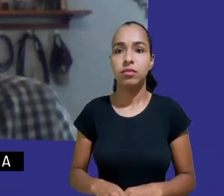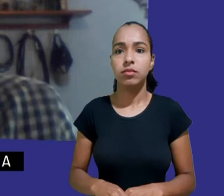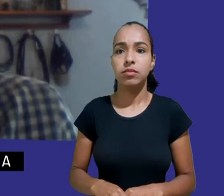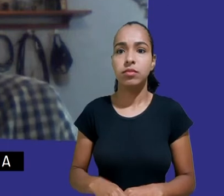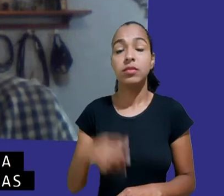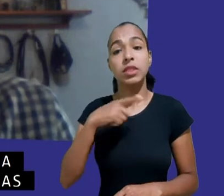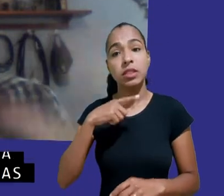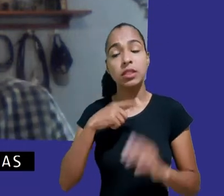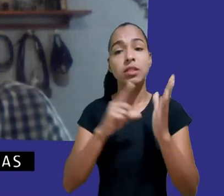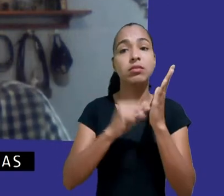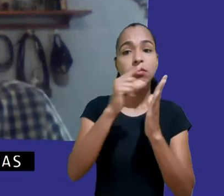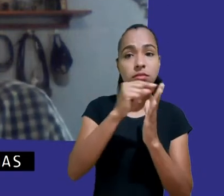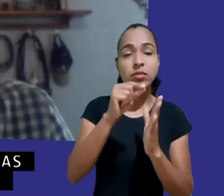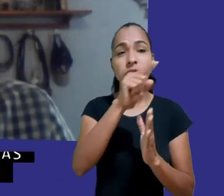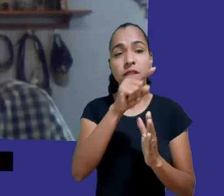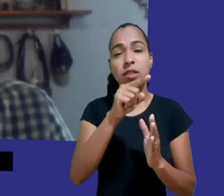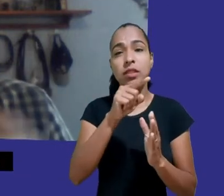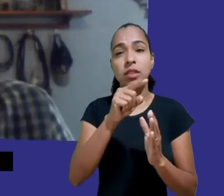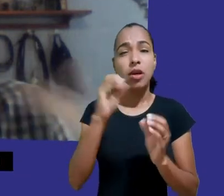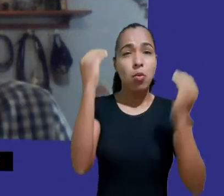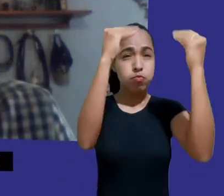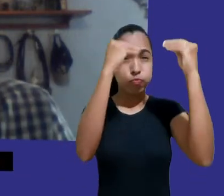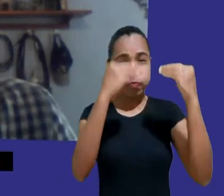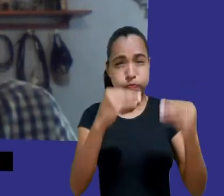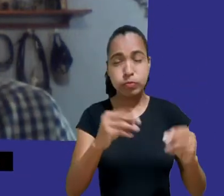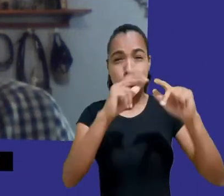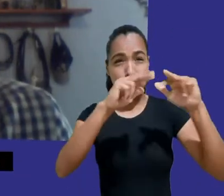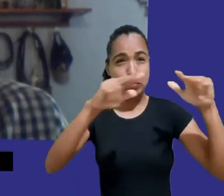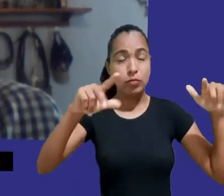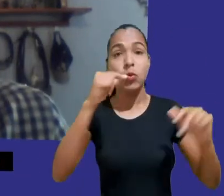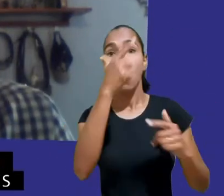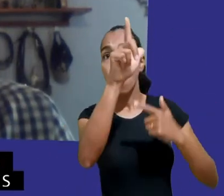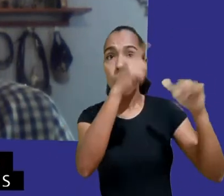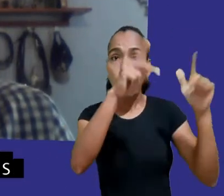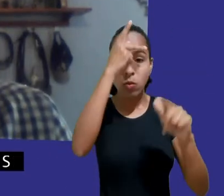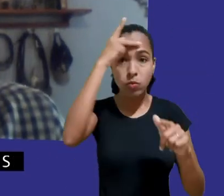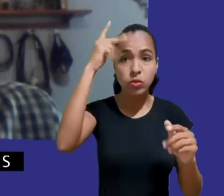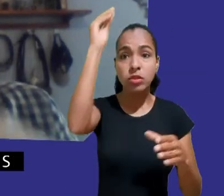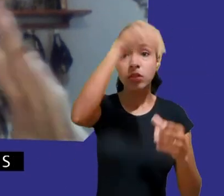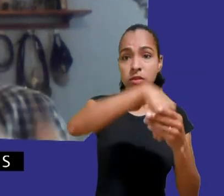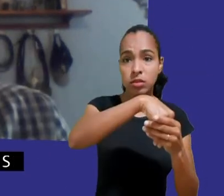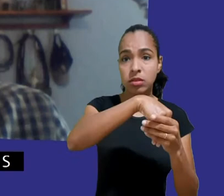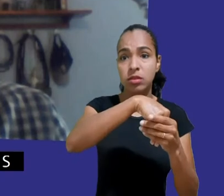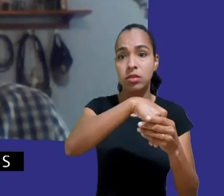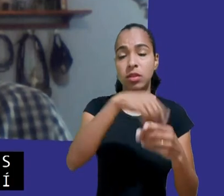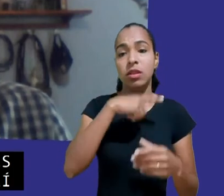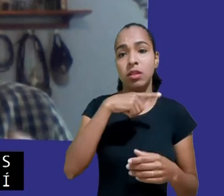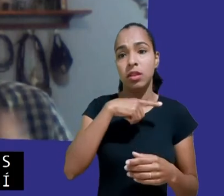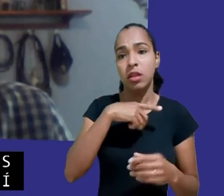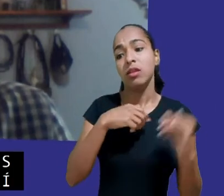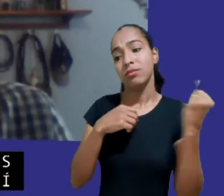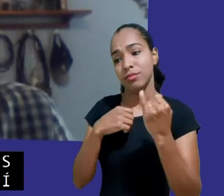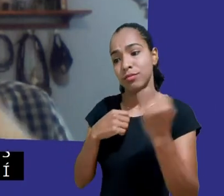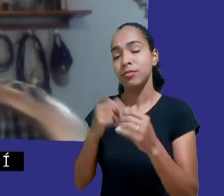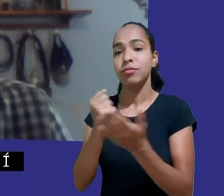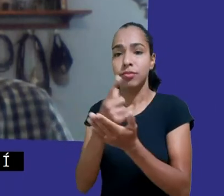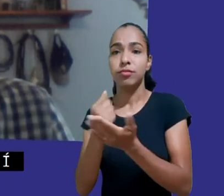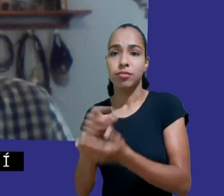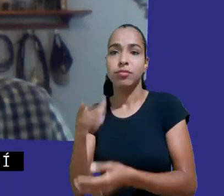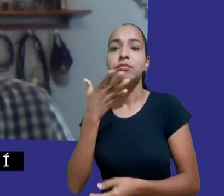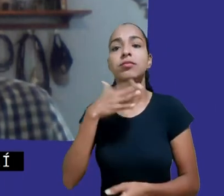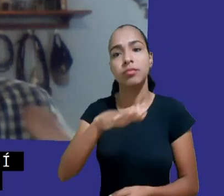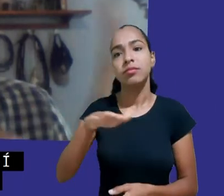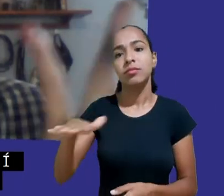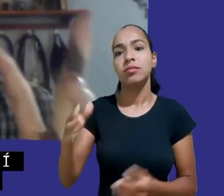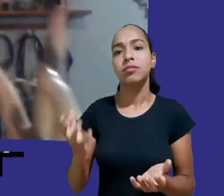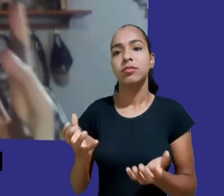gerado por terceiros, mas é publicado nelas, incluindo aí a publicidade infantil. Vamos conhecer agora um pouquinho mais do conteúdo desse